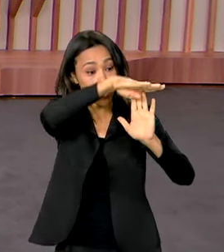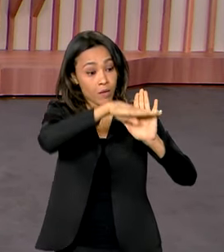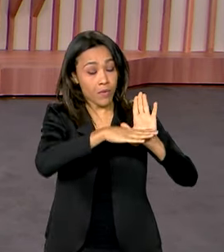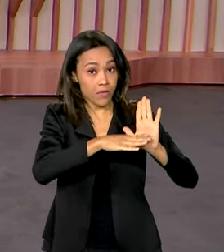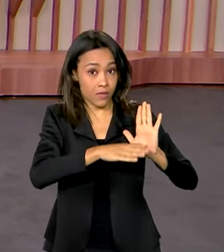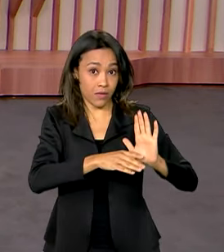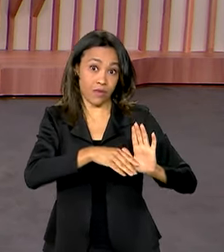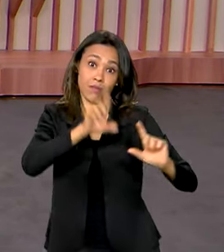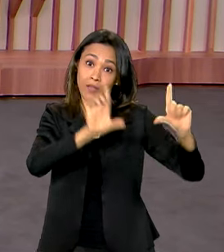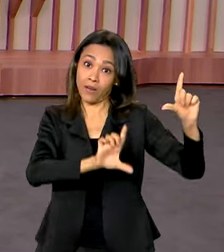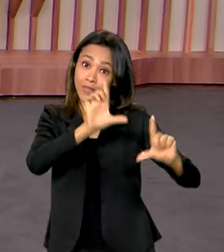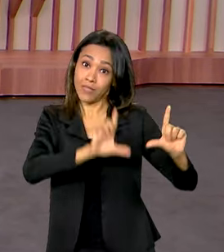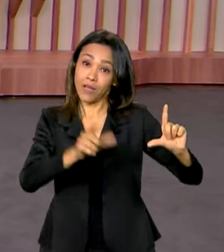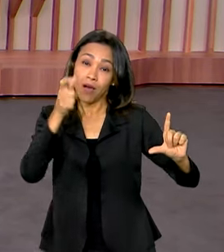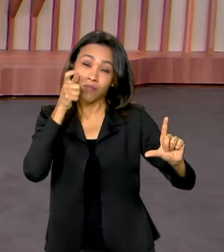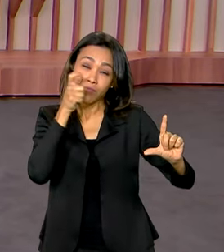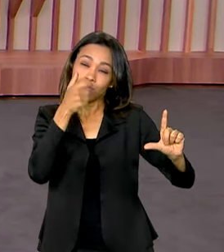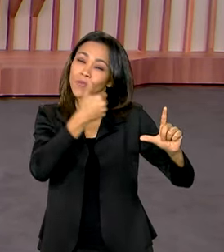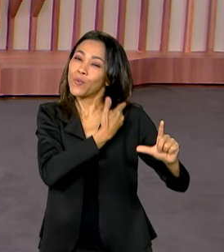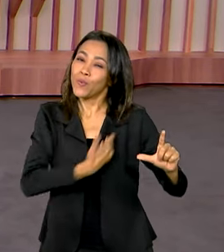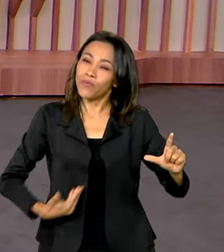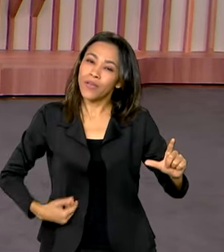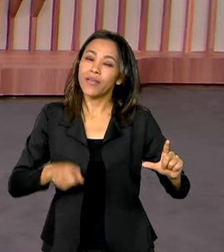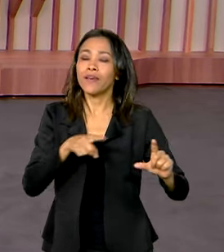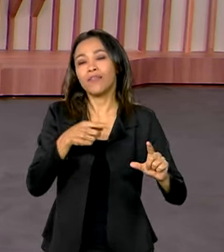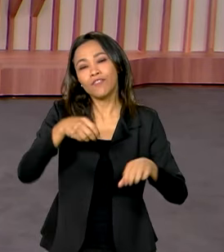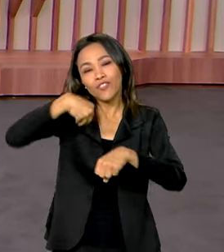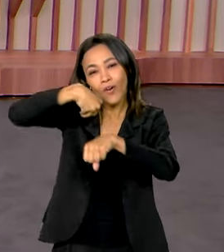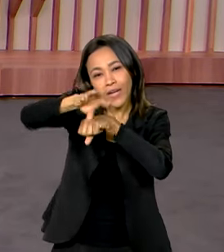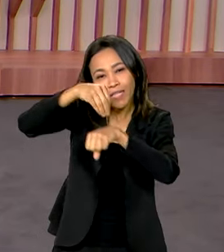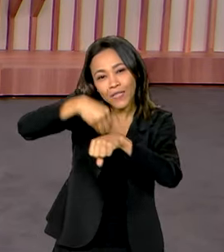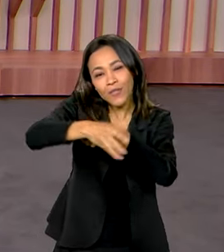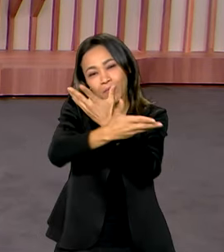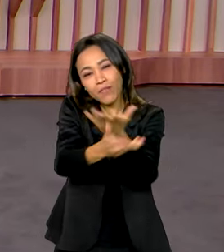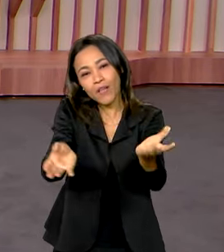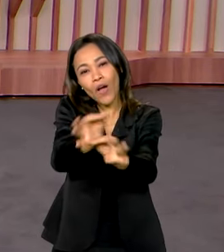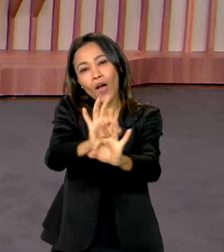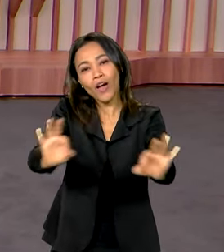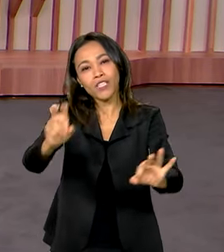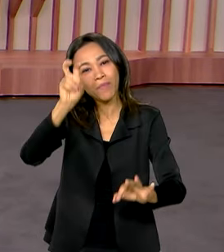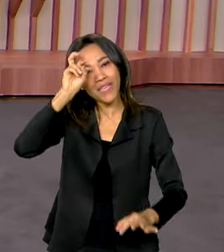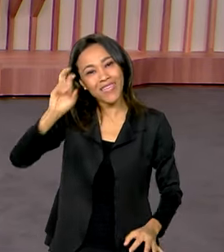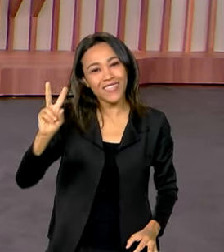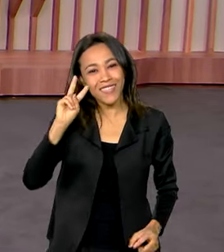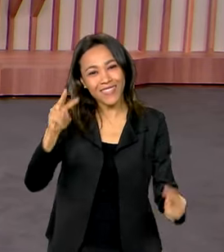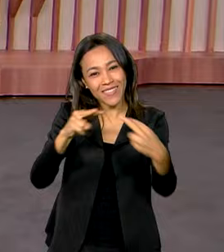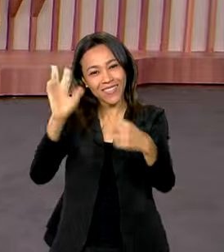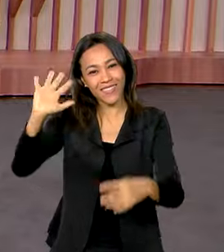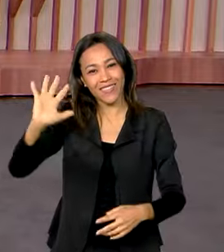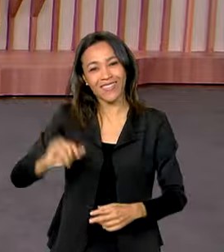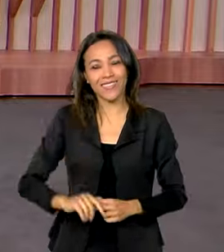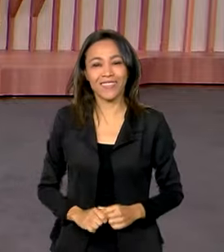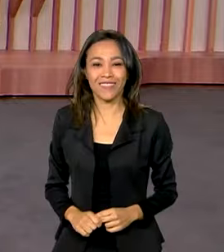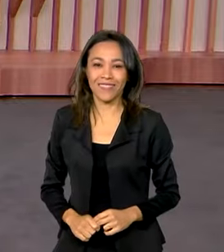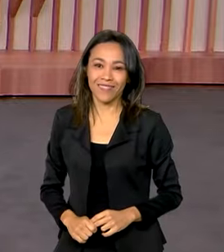ações do governo federal, eventos ao vivo, dicas e serviços para você, cidadão. Uma ótima quinta-feira e até a próxima. Tchau, tchau.